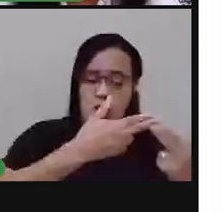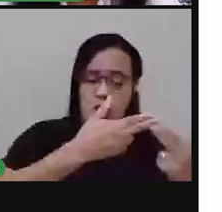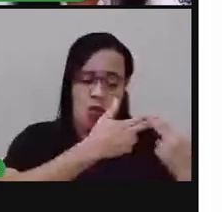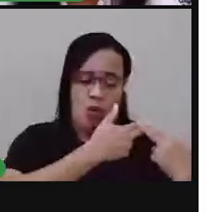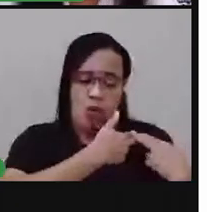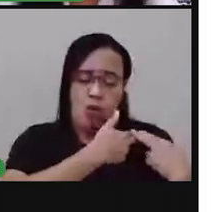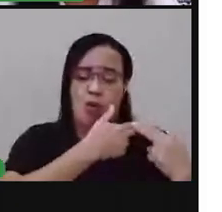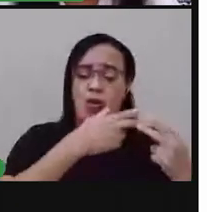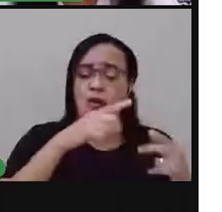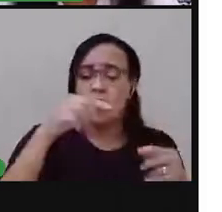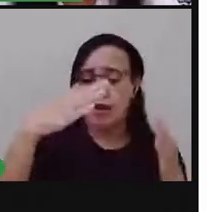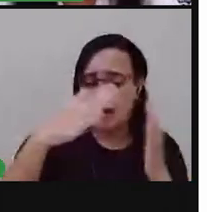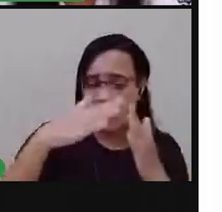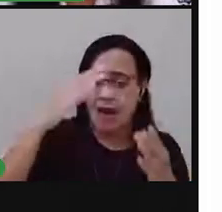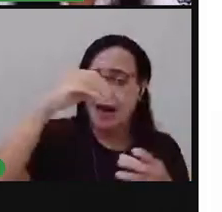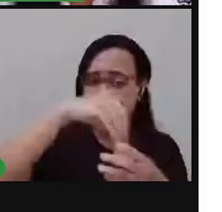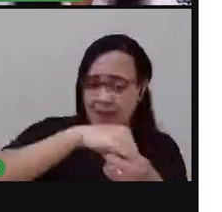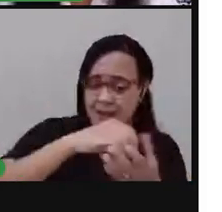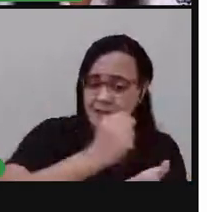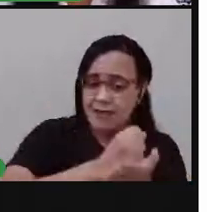Como é que você pode contribuir?